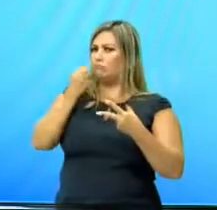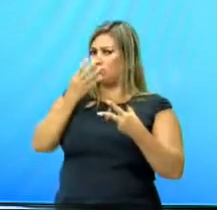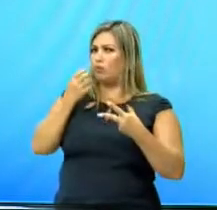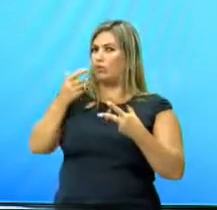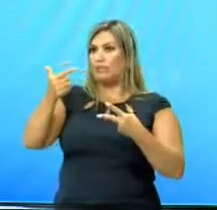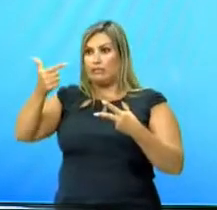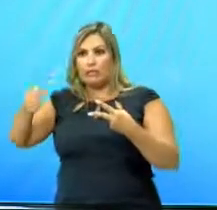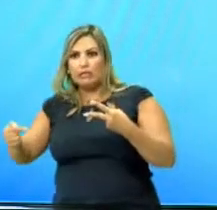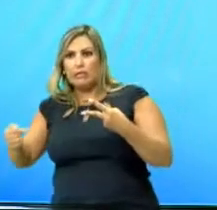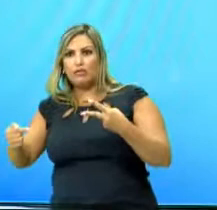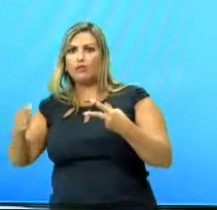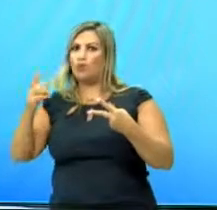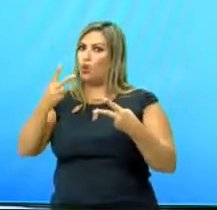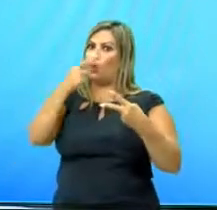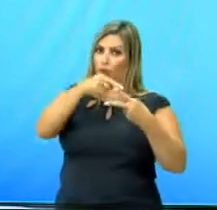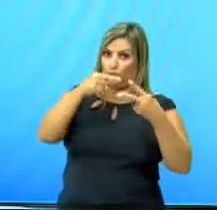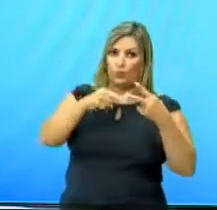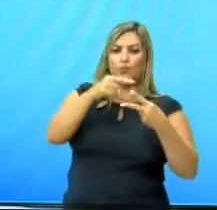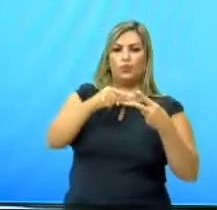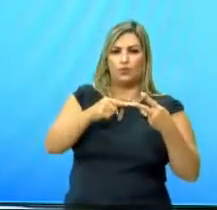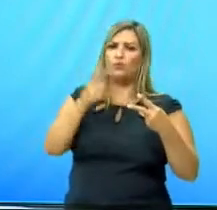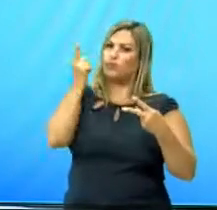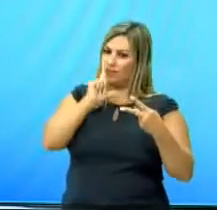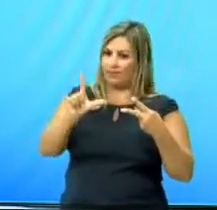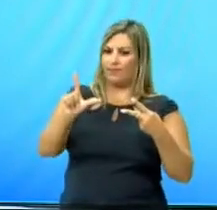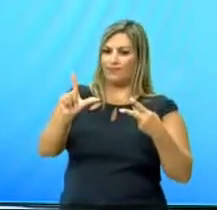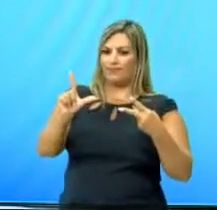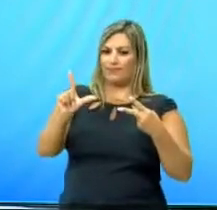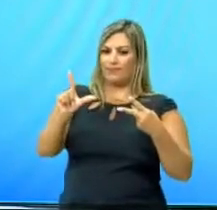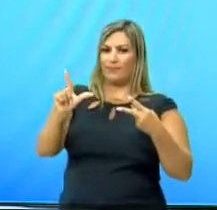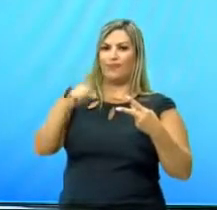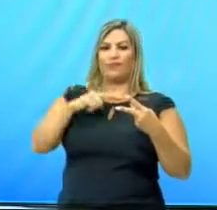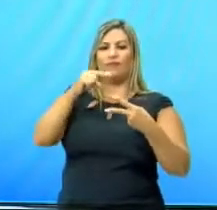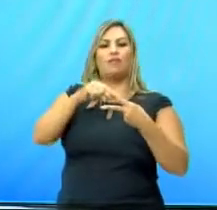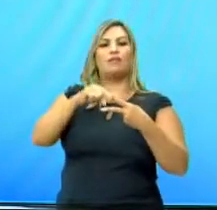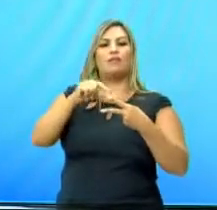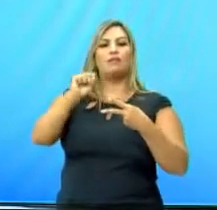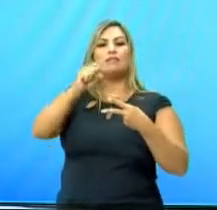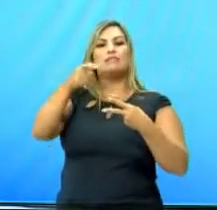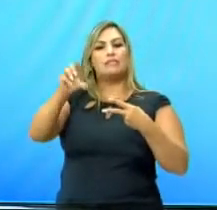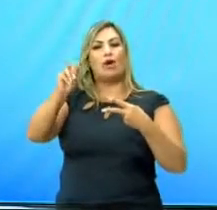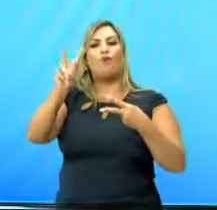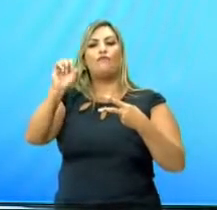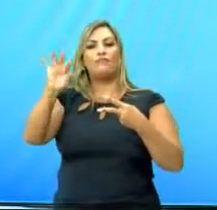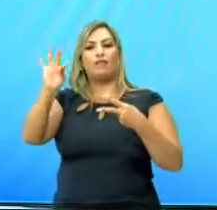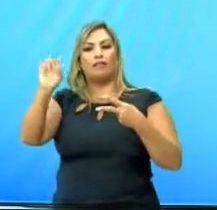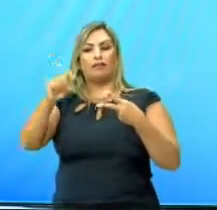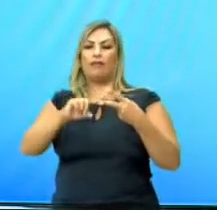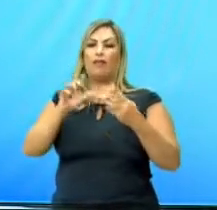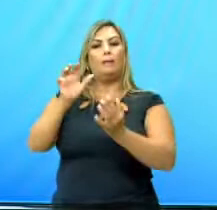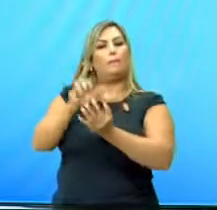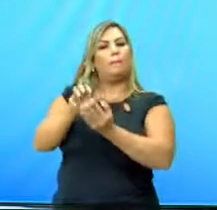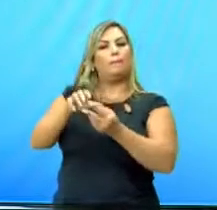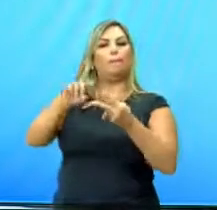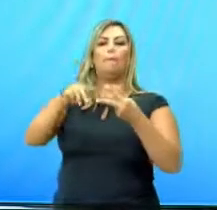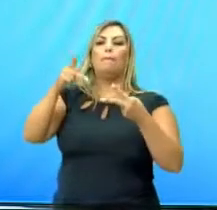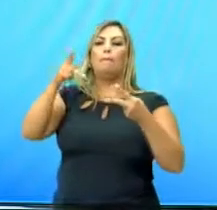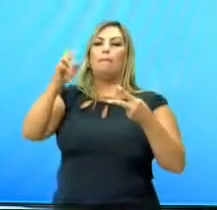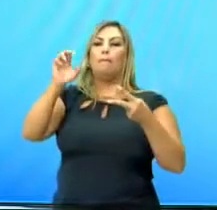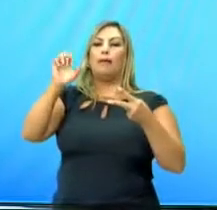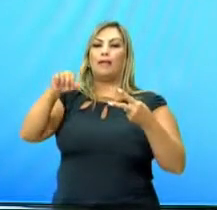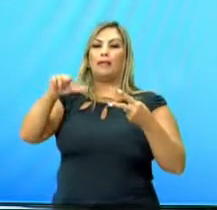17, apenas duas capitanias vão funcionar, que são as capitanias de São Vicente e Pernambuco, tá?